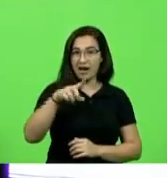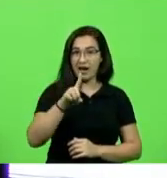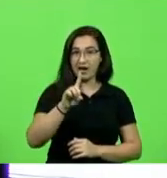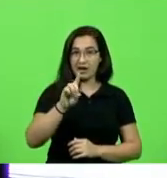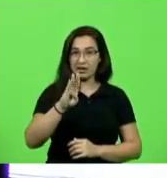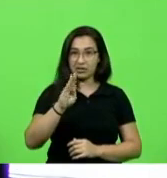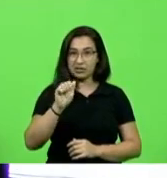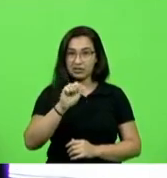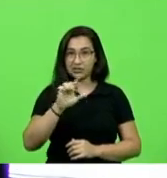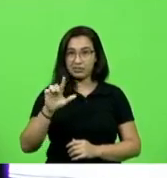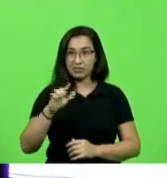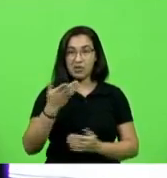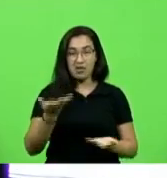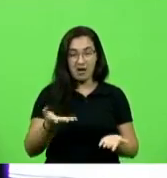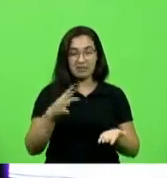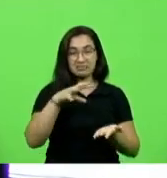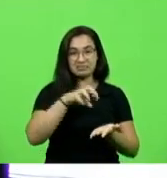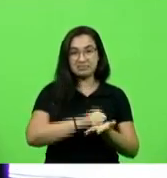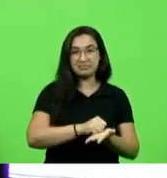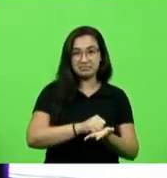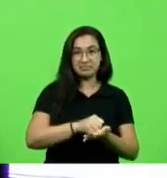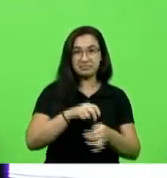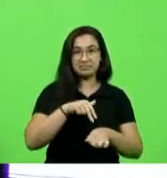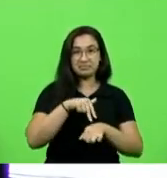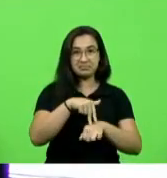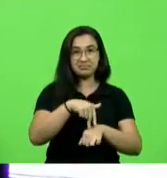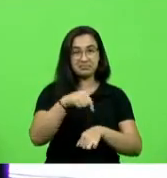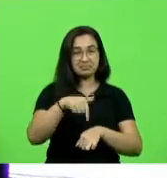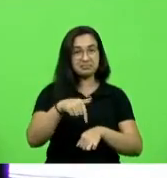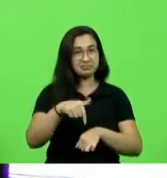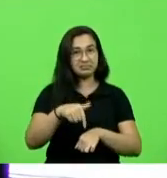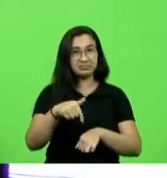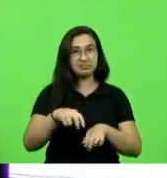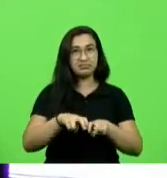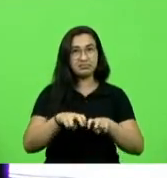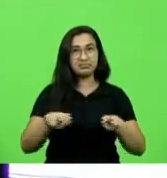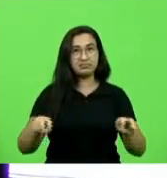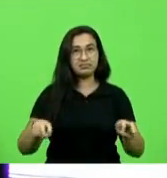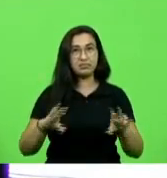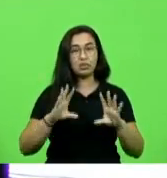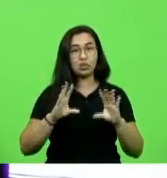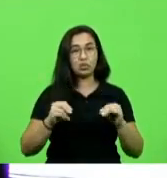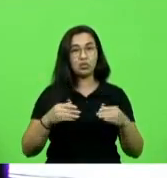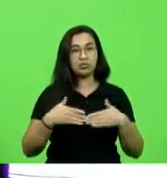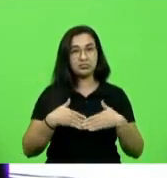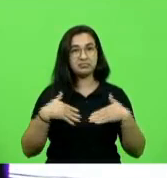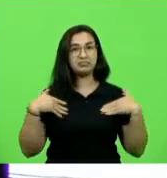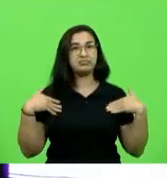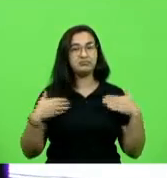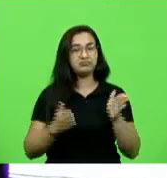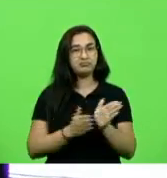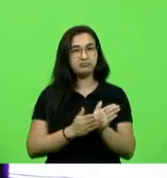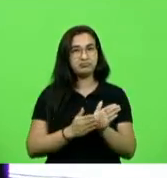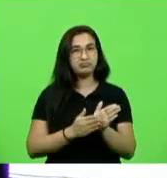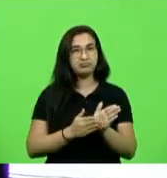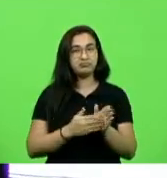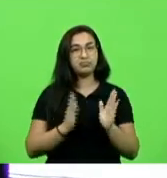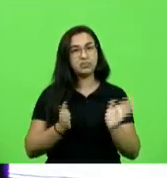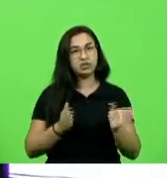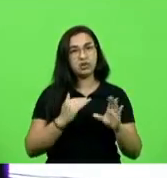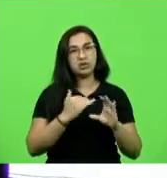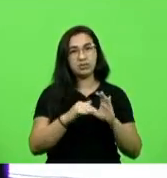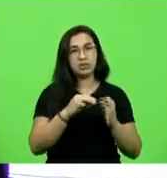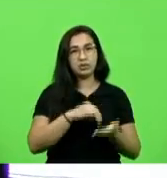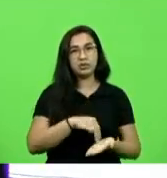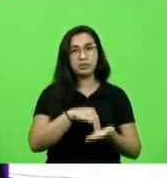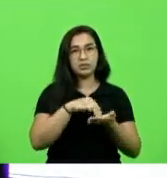isso tem que ser registrado na tribuna do parlamento catarinense com todas as nossas homenagens aliás já encaminhei uma moção de